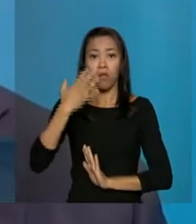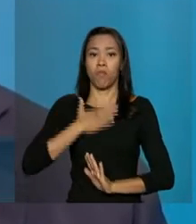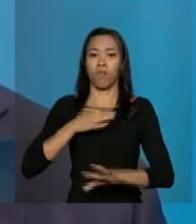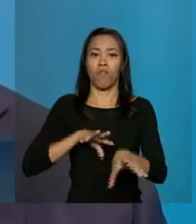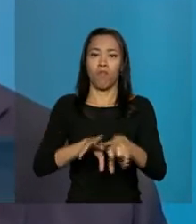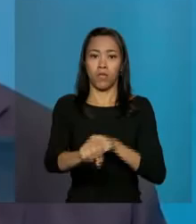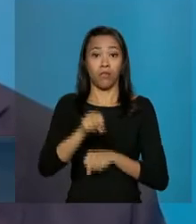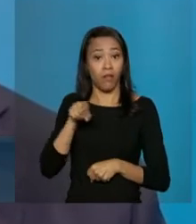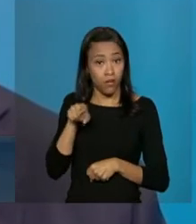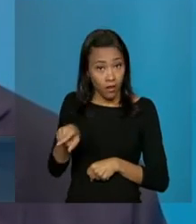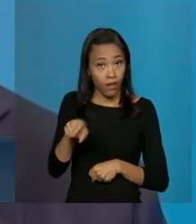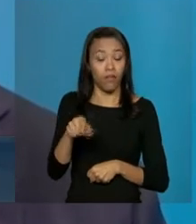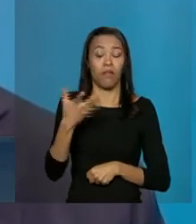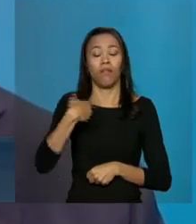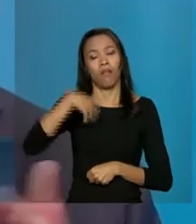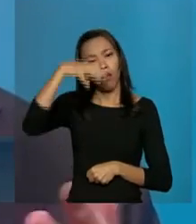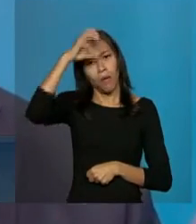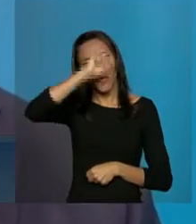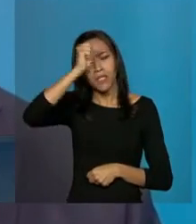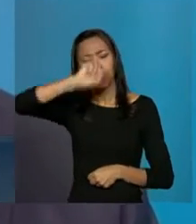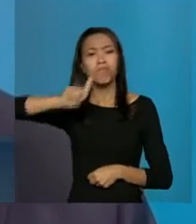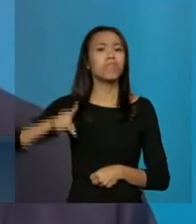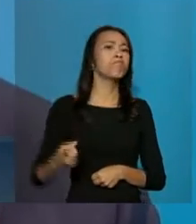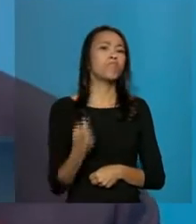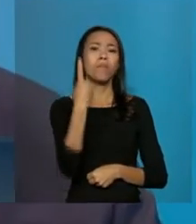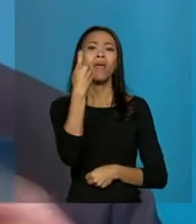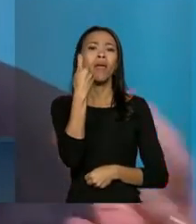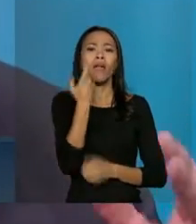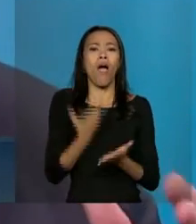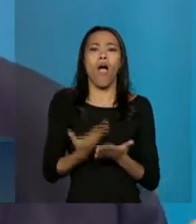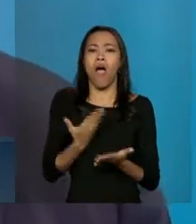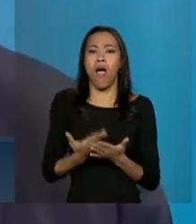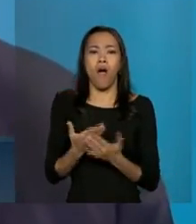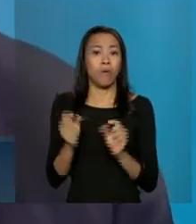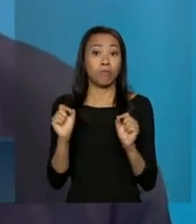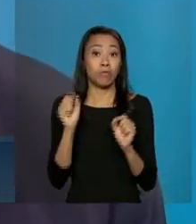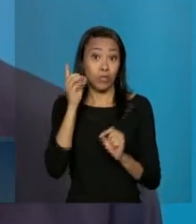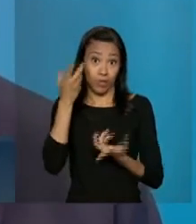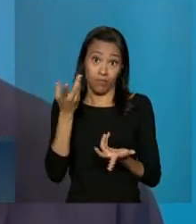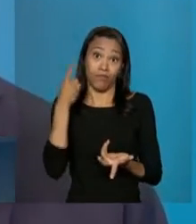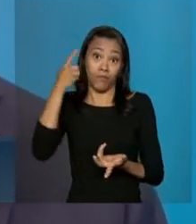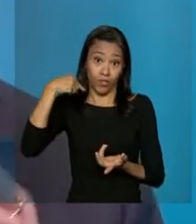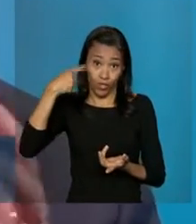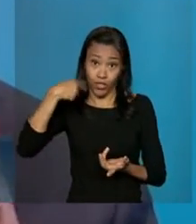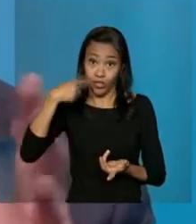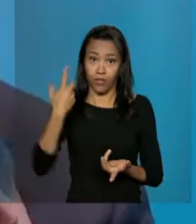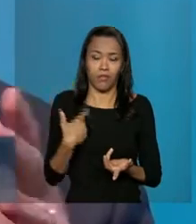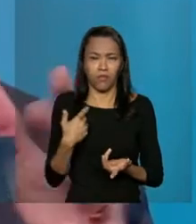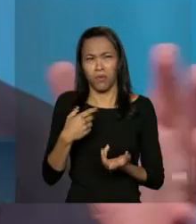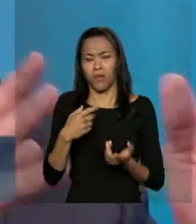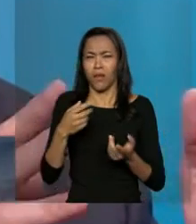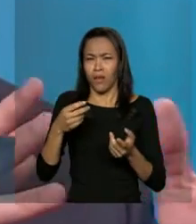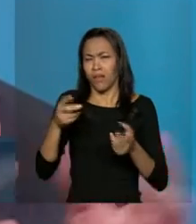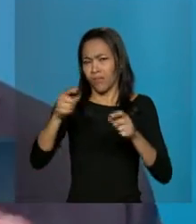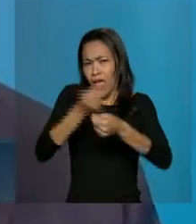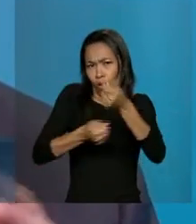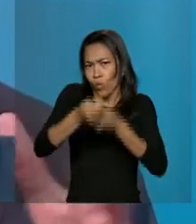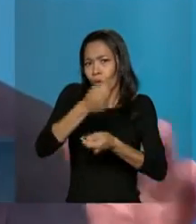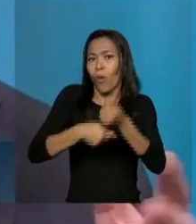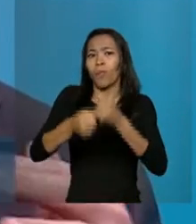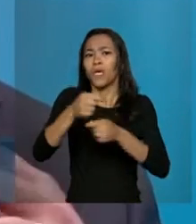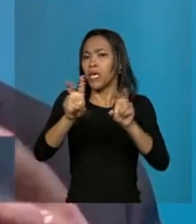Lá foi onde eu tive a minha primeira aula de Direito. Eu nunca tinha tido uma aula de Direito na minha vida. De Economia um pouquinho na